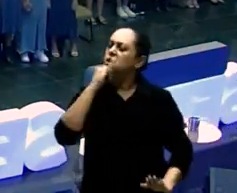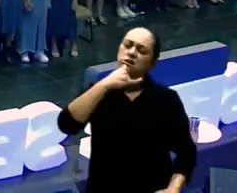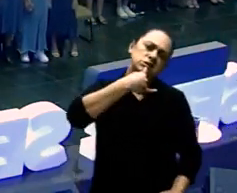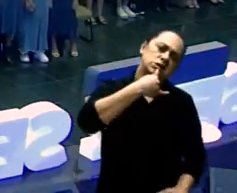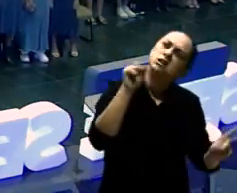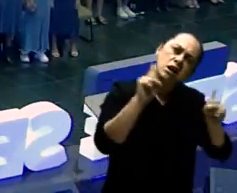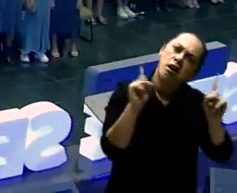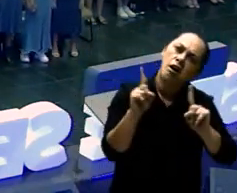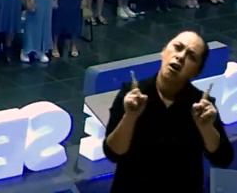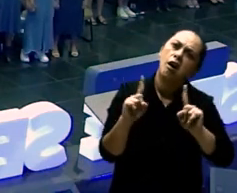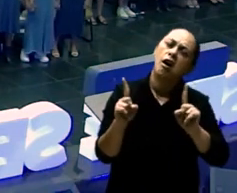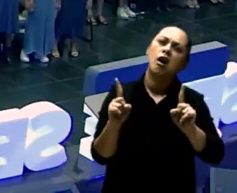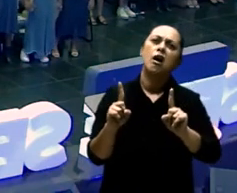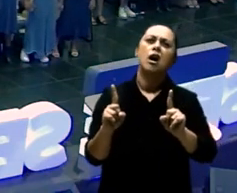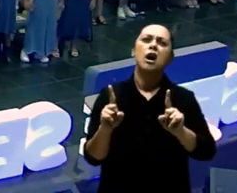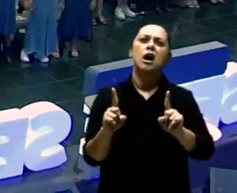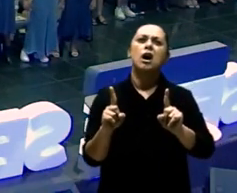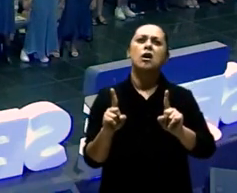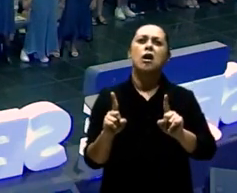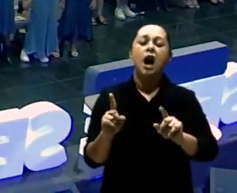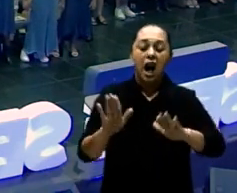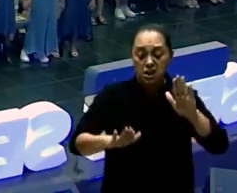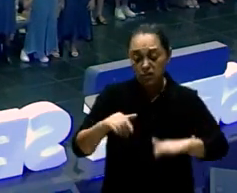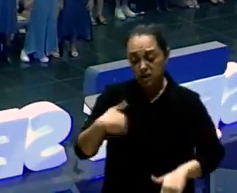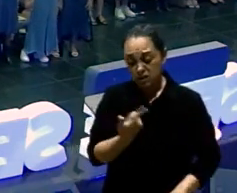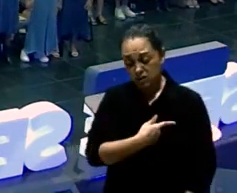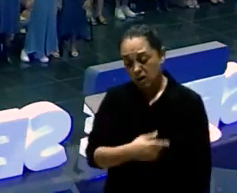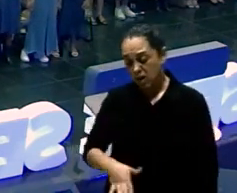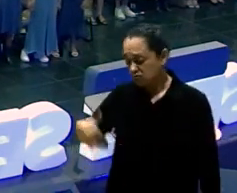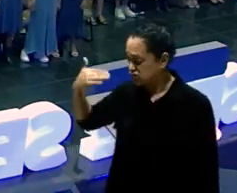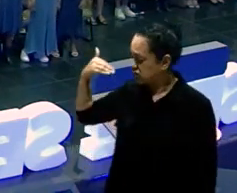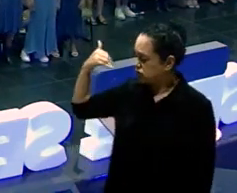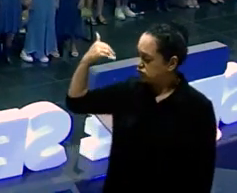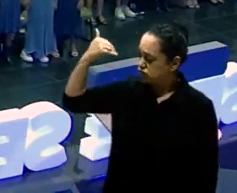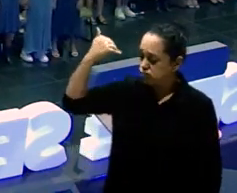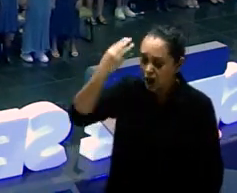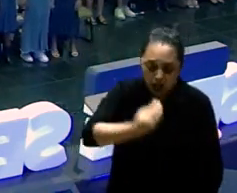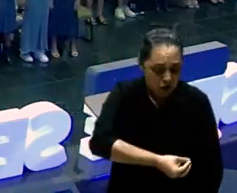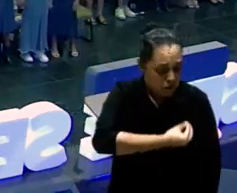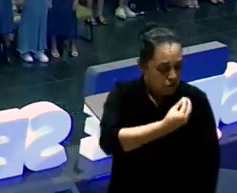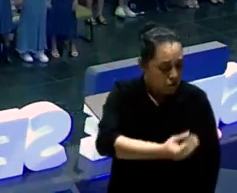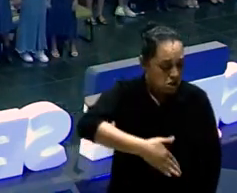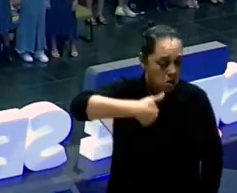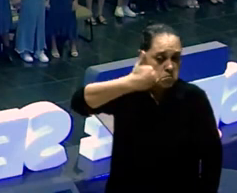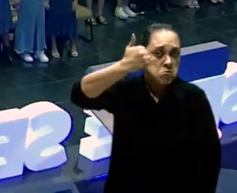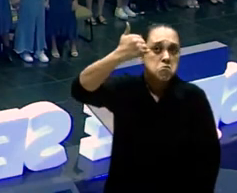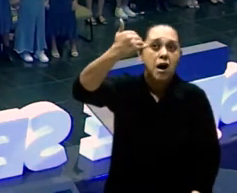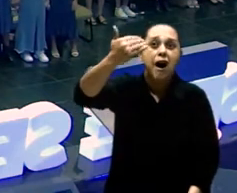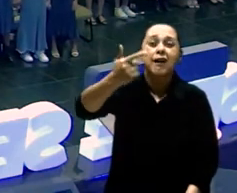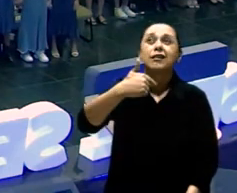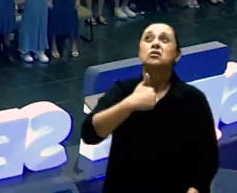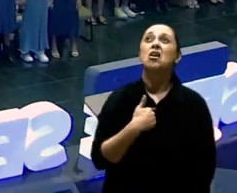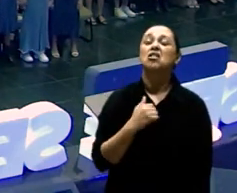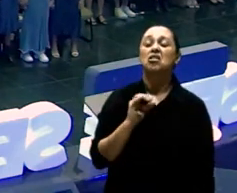Porque senão Você vai passar O resto Da tua vida Lutando Para ser Alguém E deixando